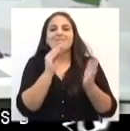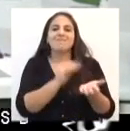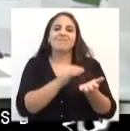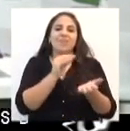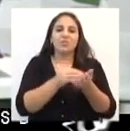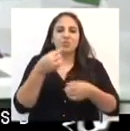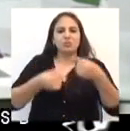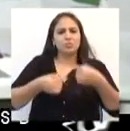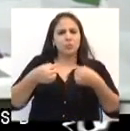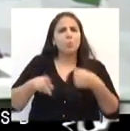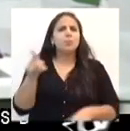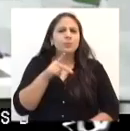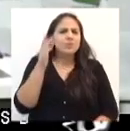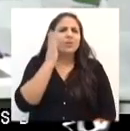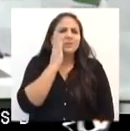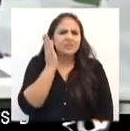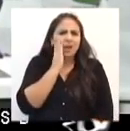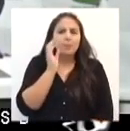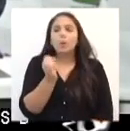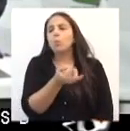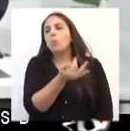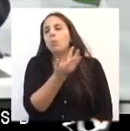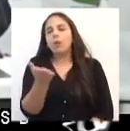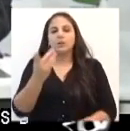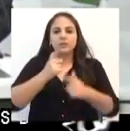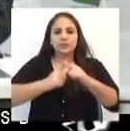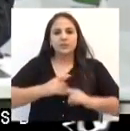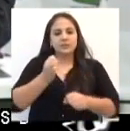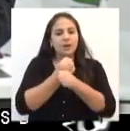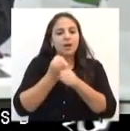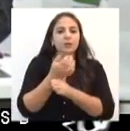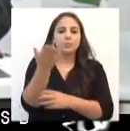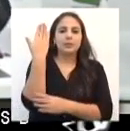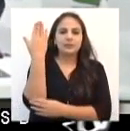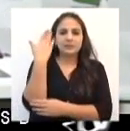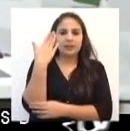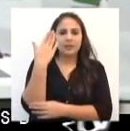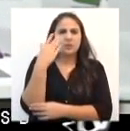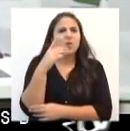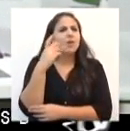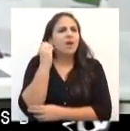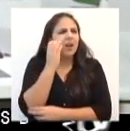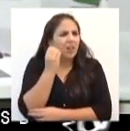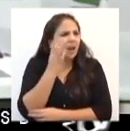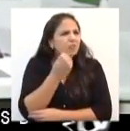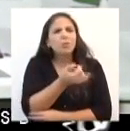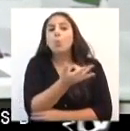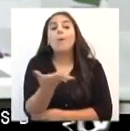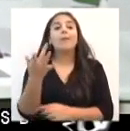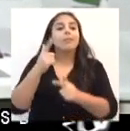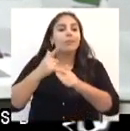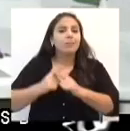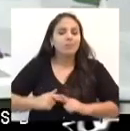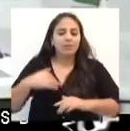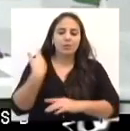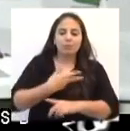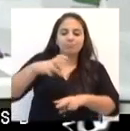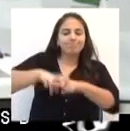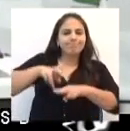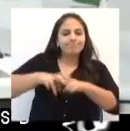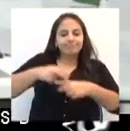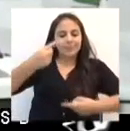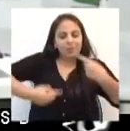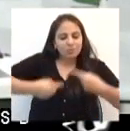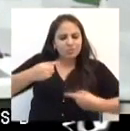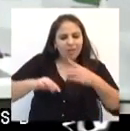professores sabem. Quantas vezes o ano passado, durante a vereadora Cláudia, quantas vezes nós sentamos e discutimos até o último